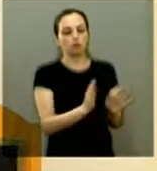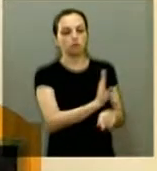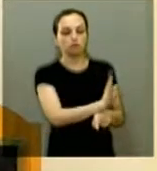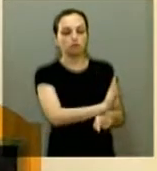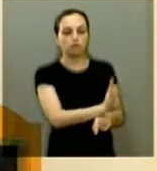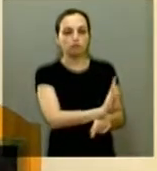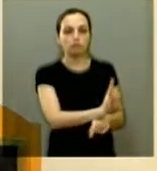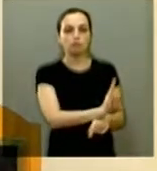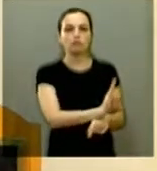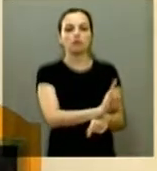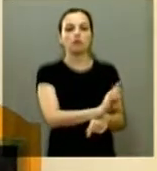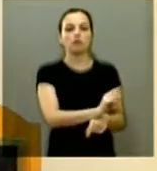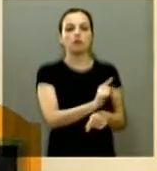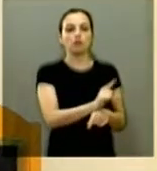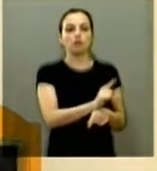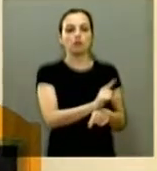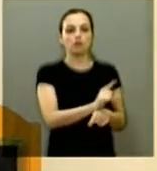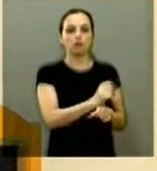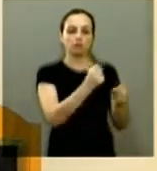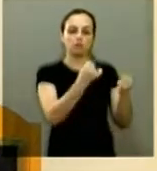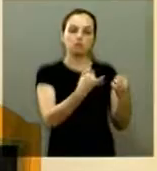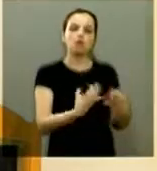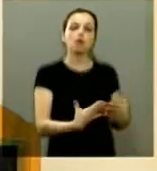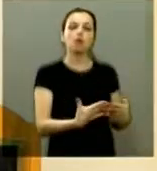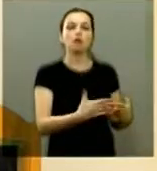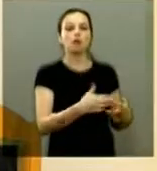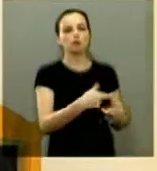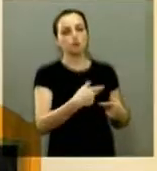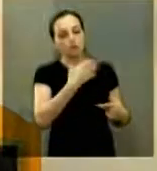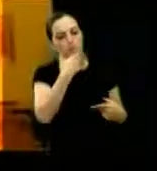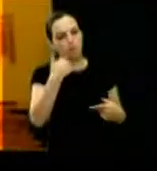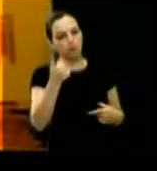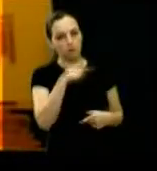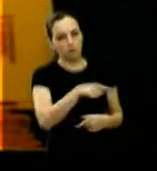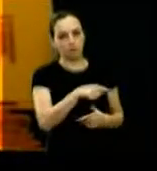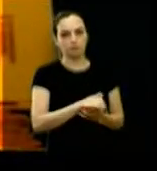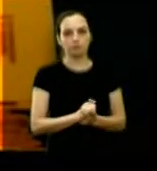vídeo que relata as melhorias que estão sendo obtidas